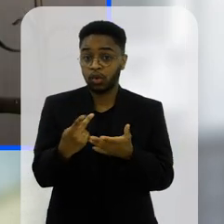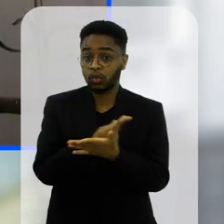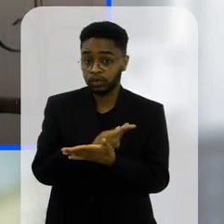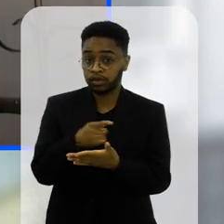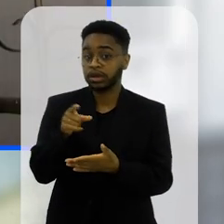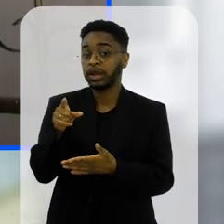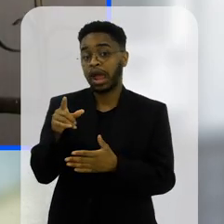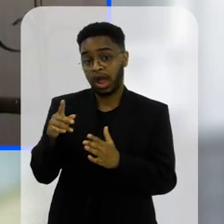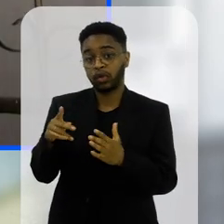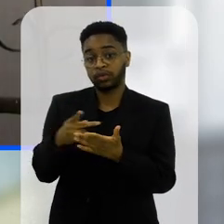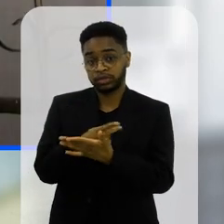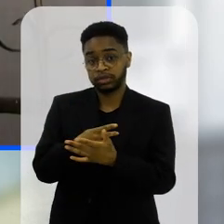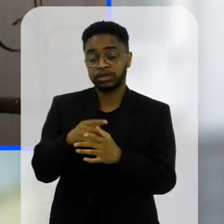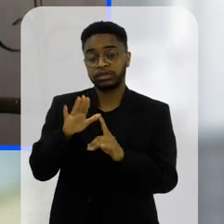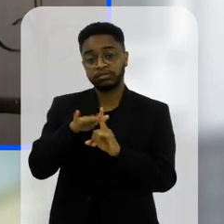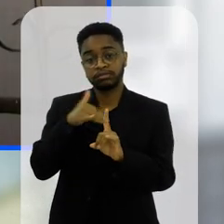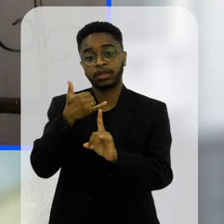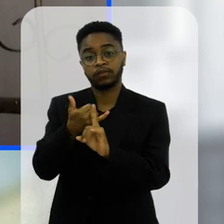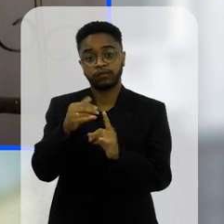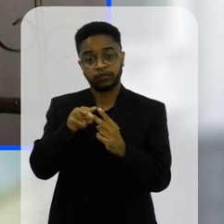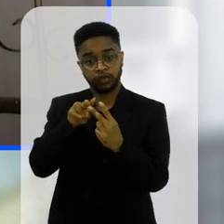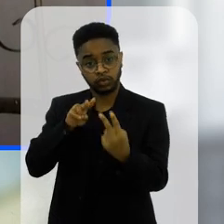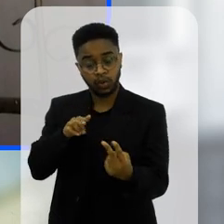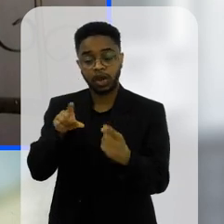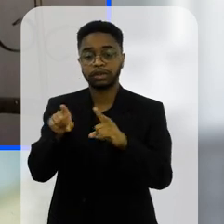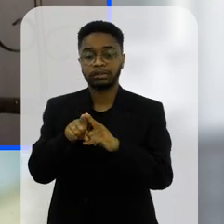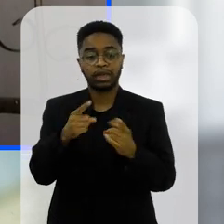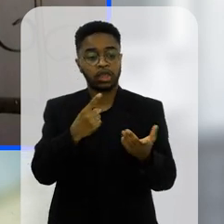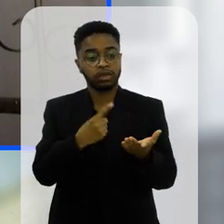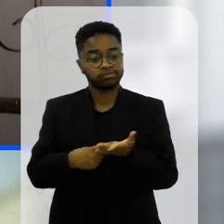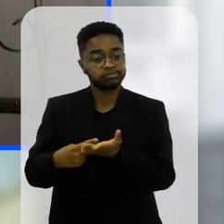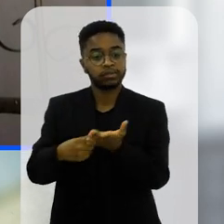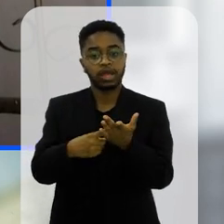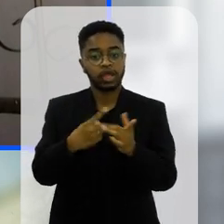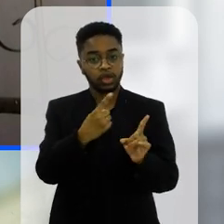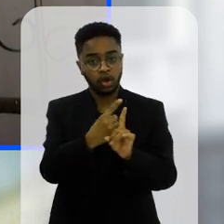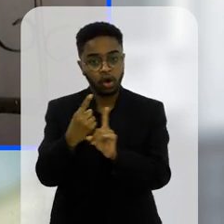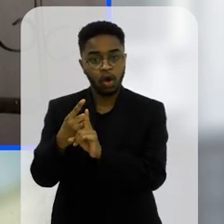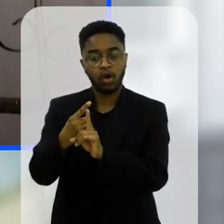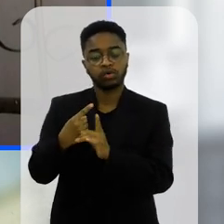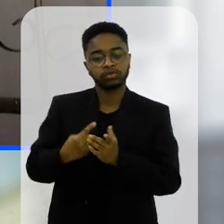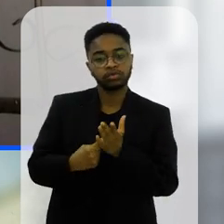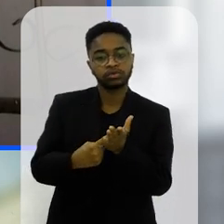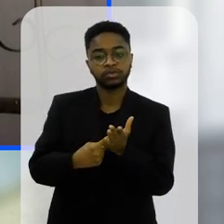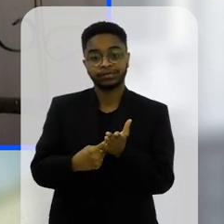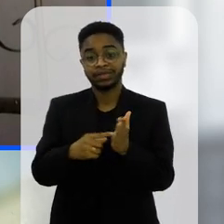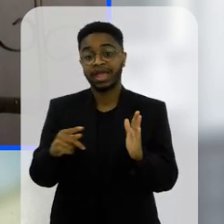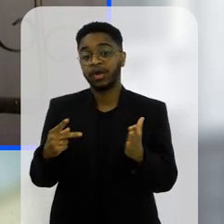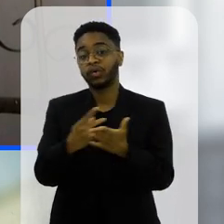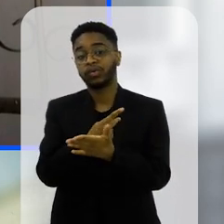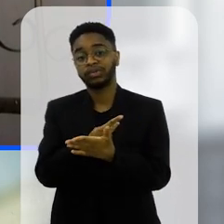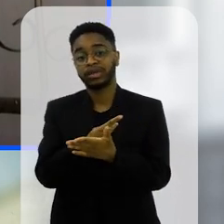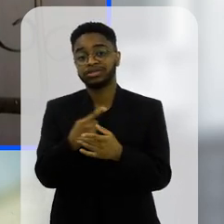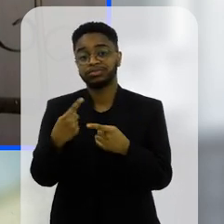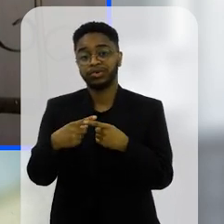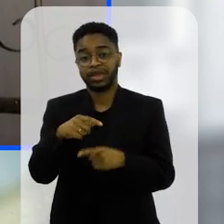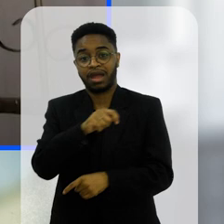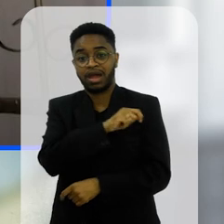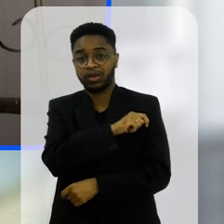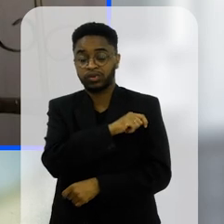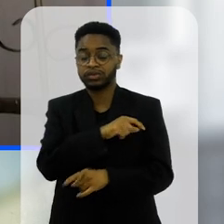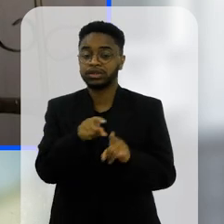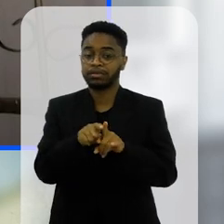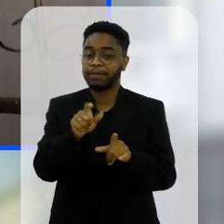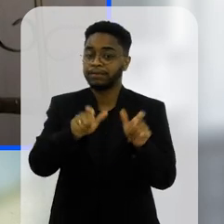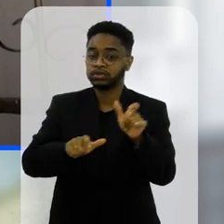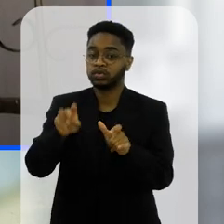mesmo relatou o cyberbullying os xingamentos encontros que são marcados enfim coisas que acontecem quando os alunos